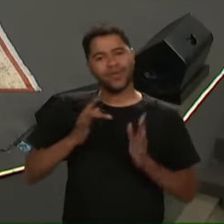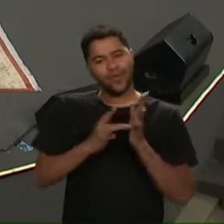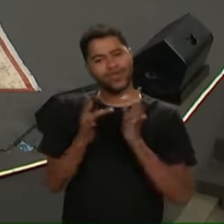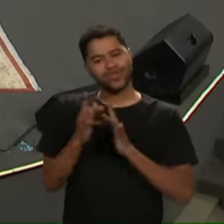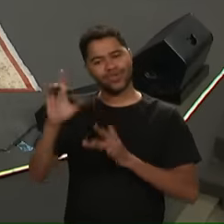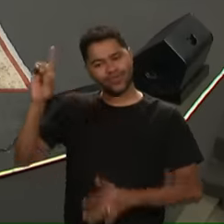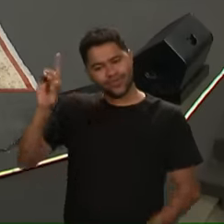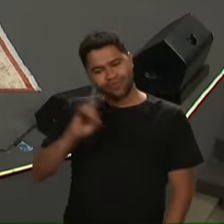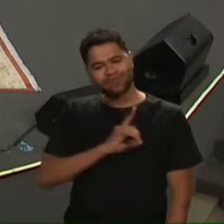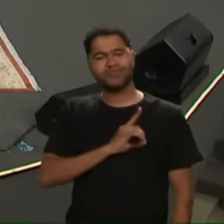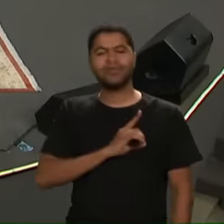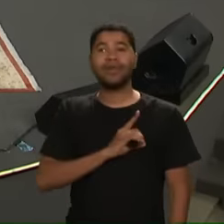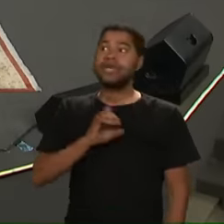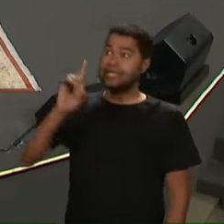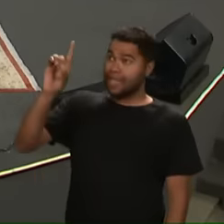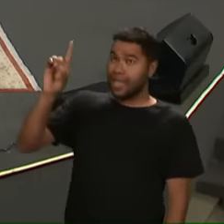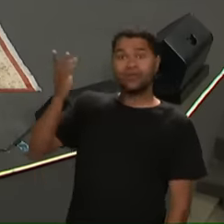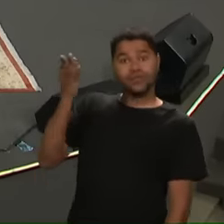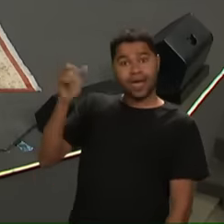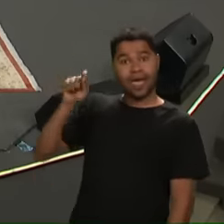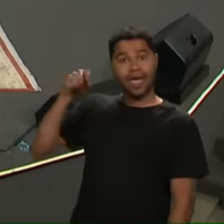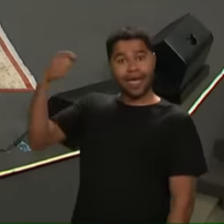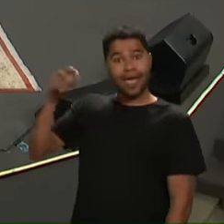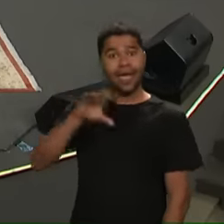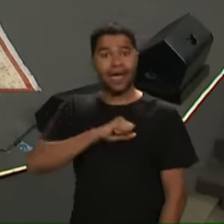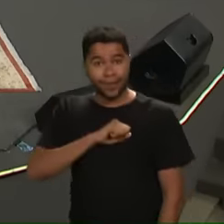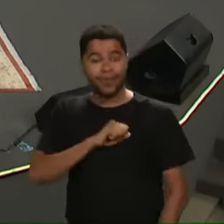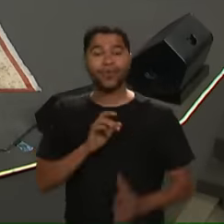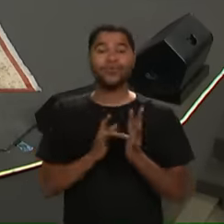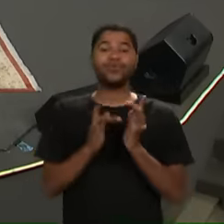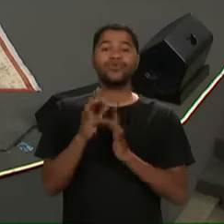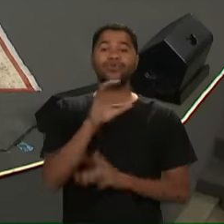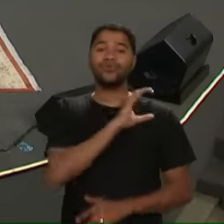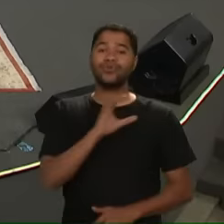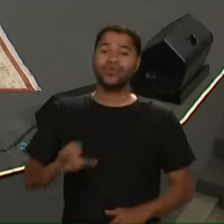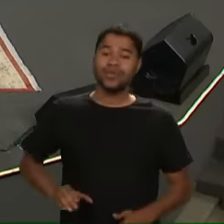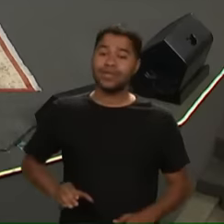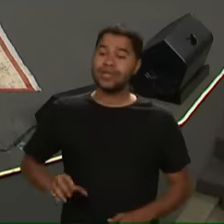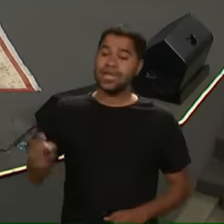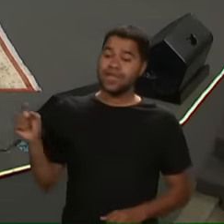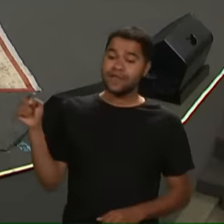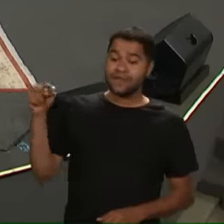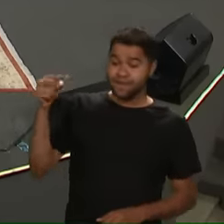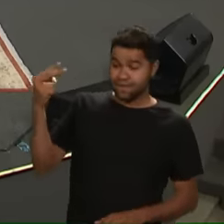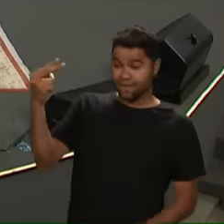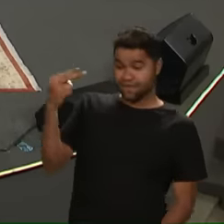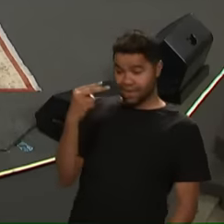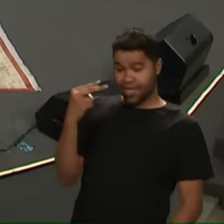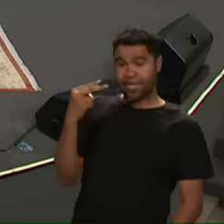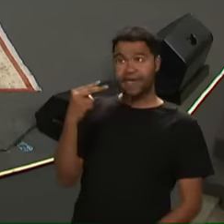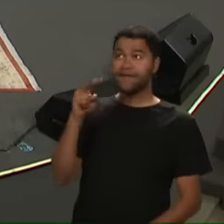Deus é amor E Jesus Cristo dizia Quem via mim Viu o Pai